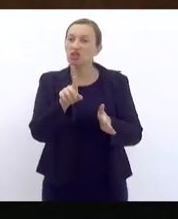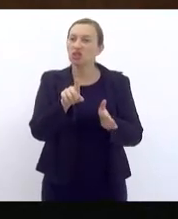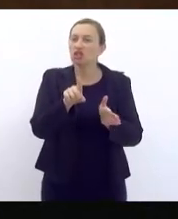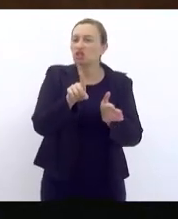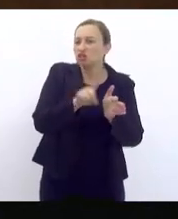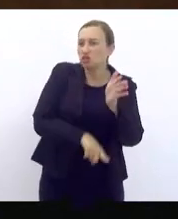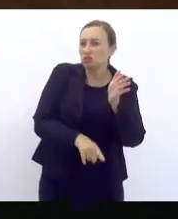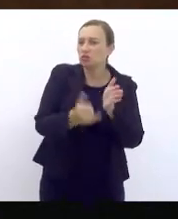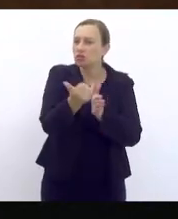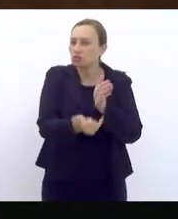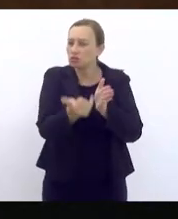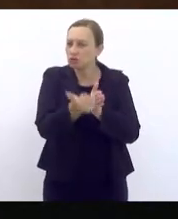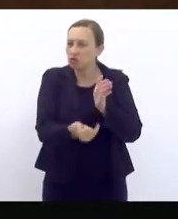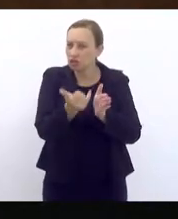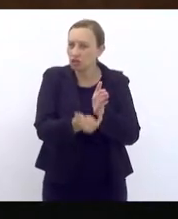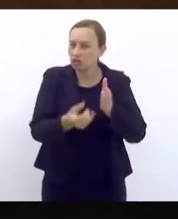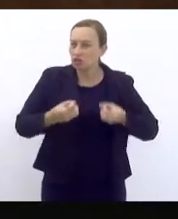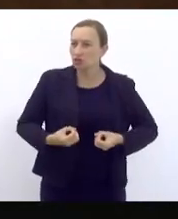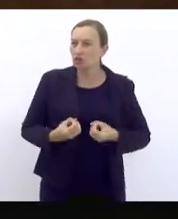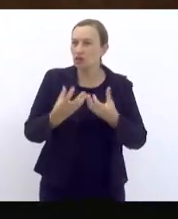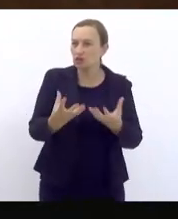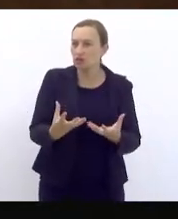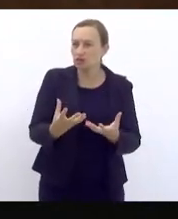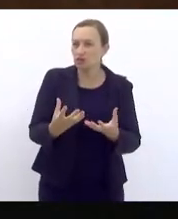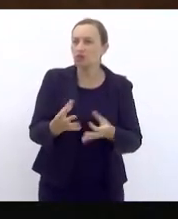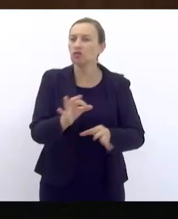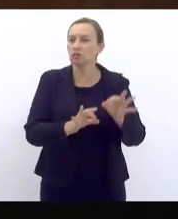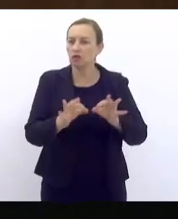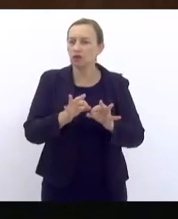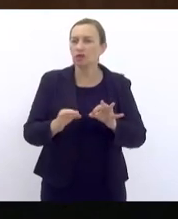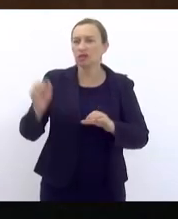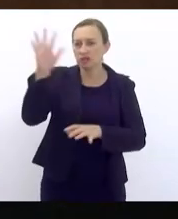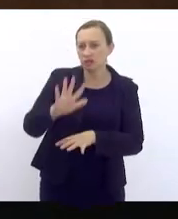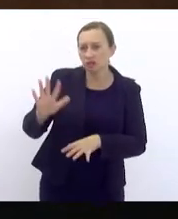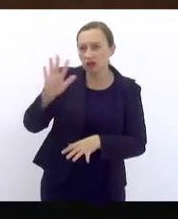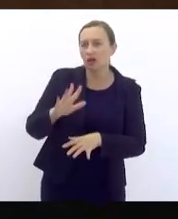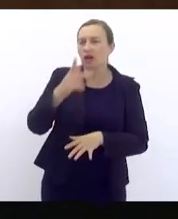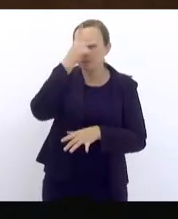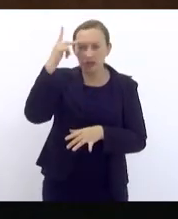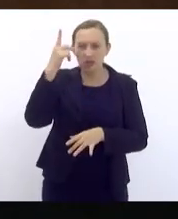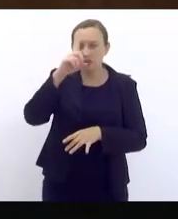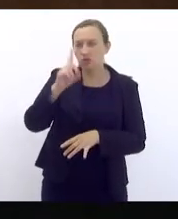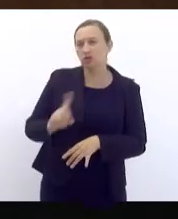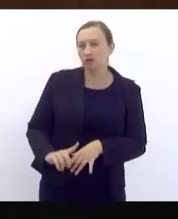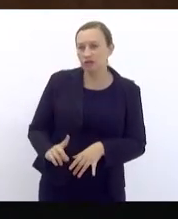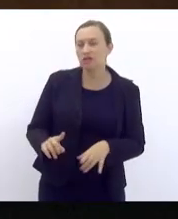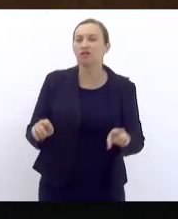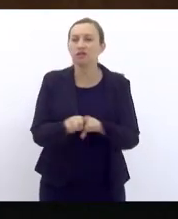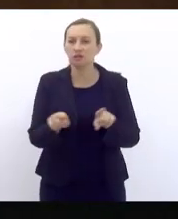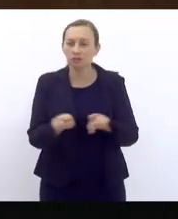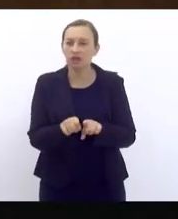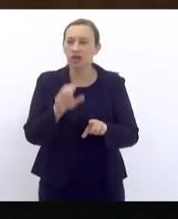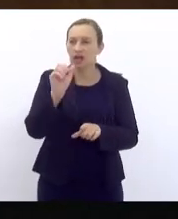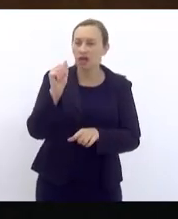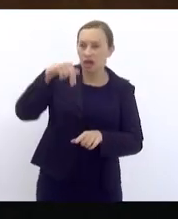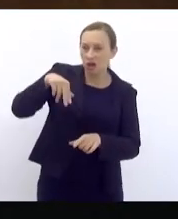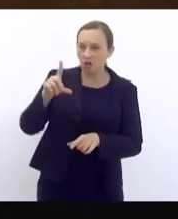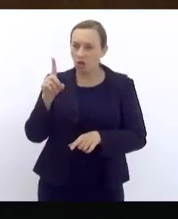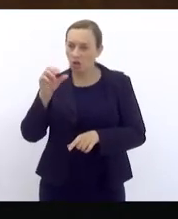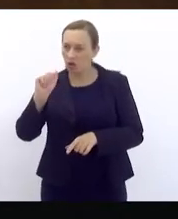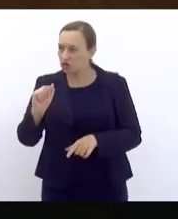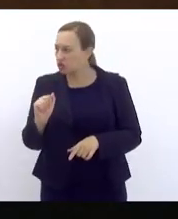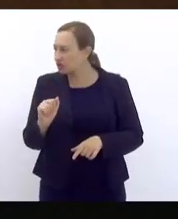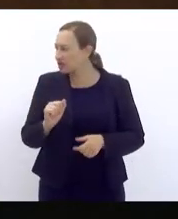renda doações a esses programas nacionais de apoio à atenção da pessoa com deficiência e de atenção oncológica. Mas a